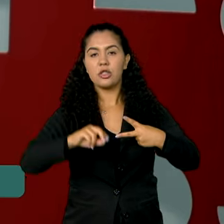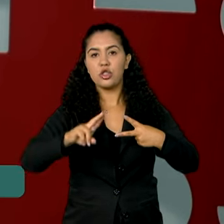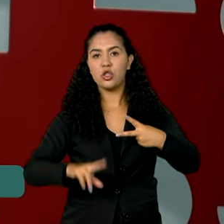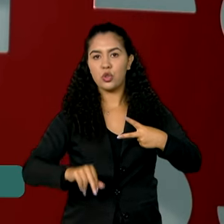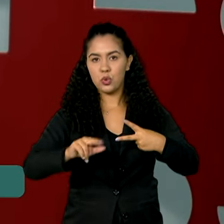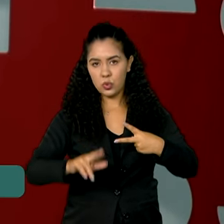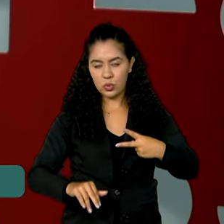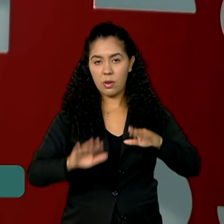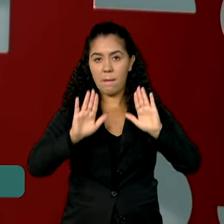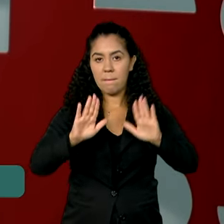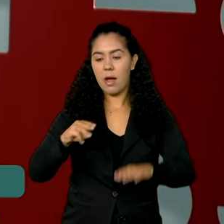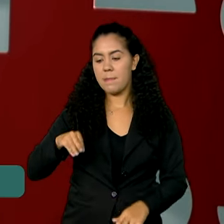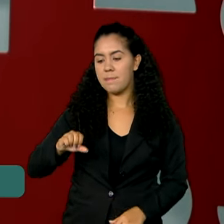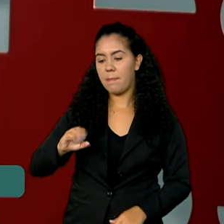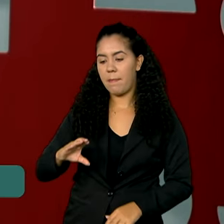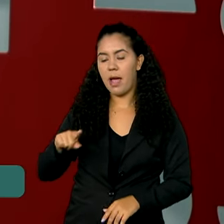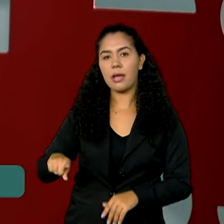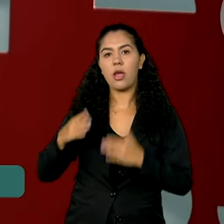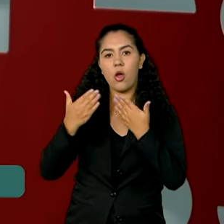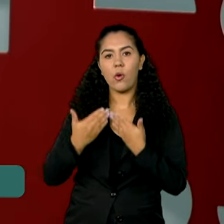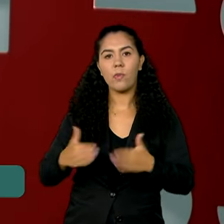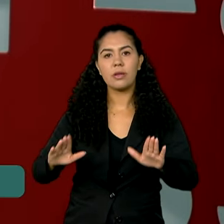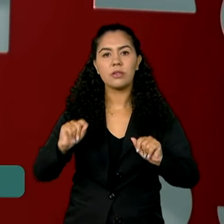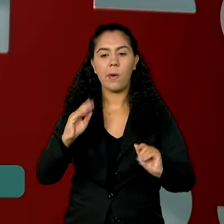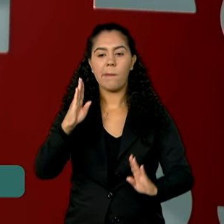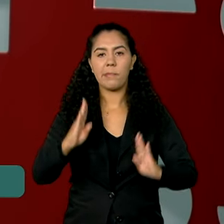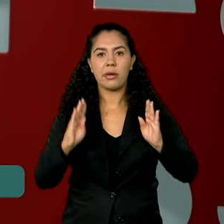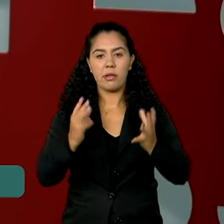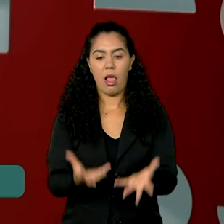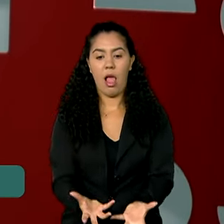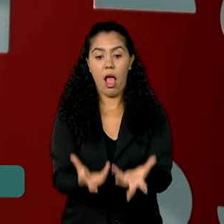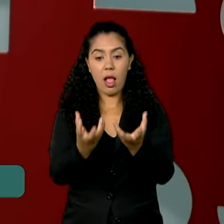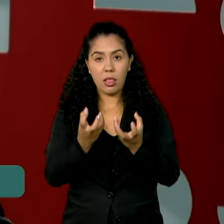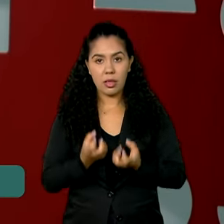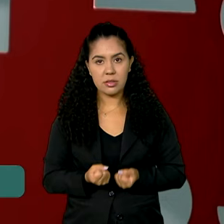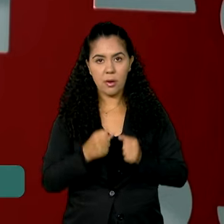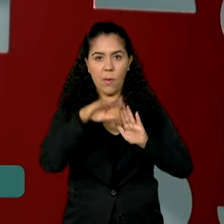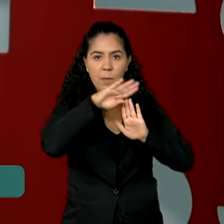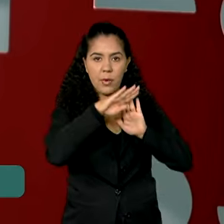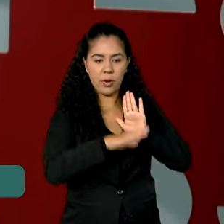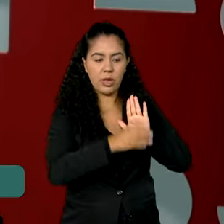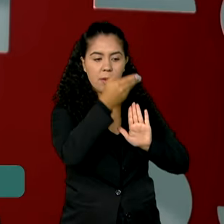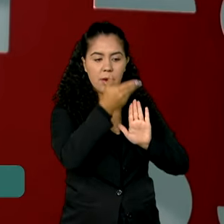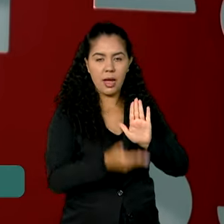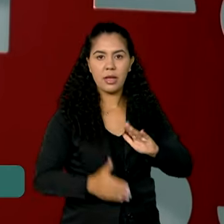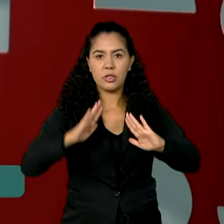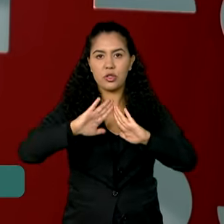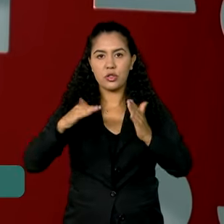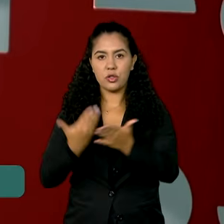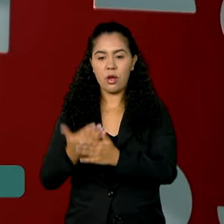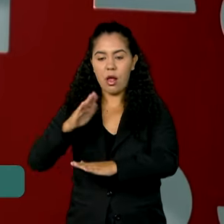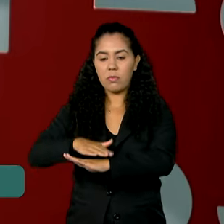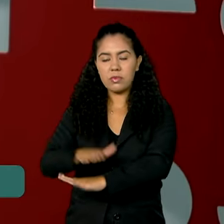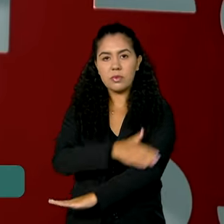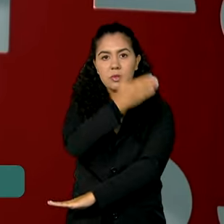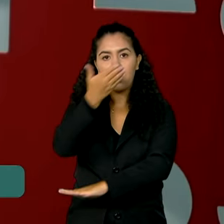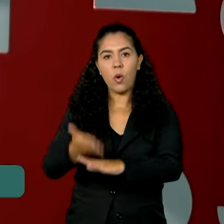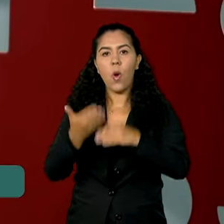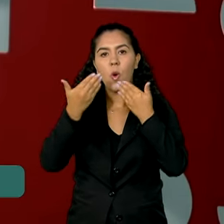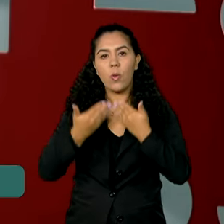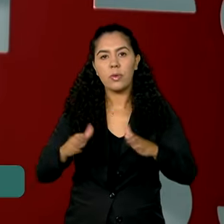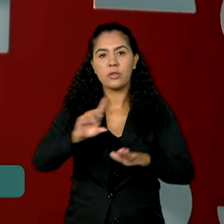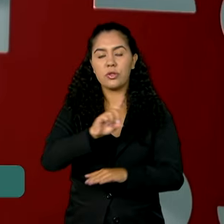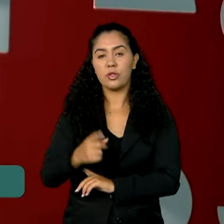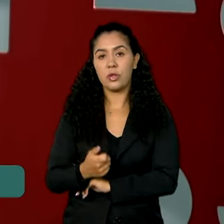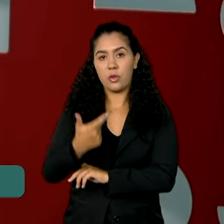O MEC iniciou o período de adesão ao novo ciclo do Escola em Tempo Integral no dia 12 de agosto. A adesão é voluntária e permite